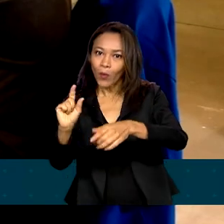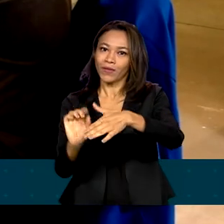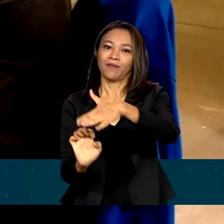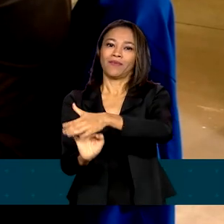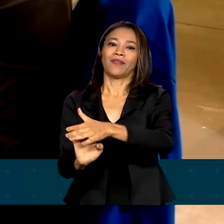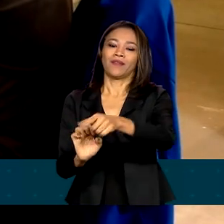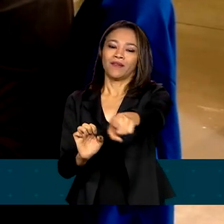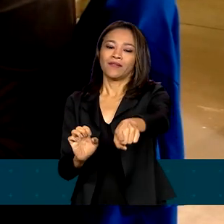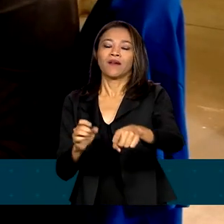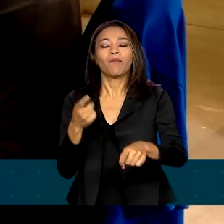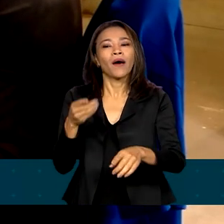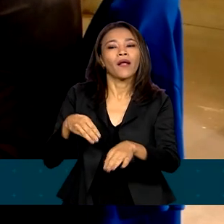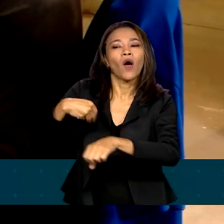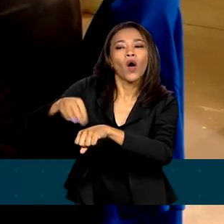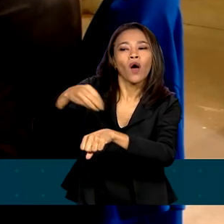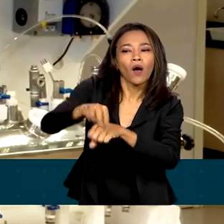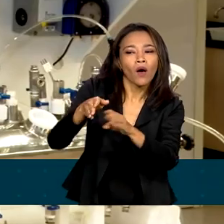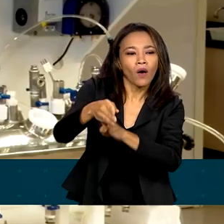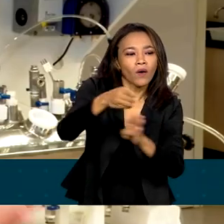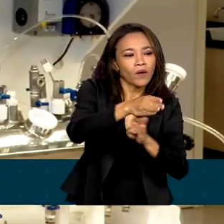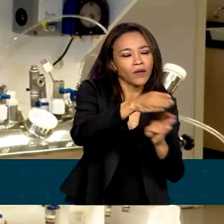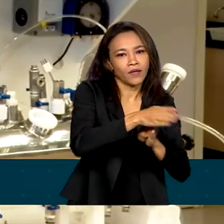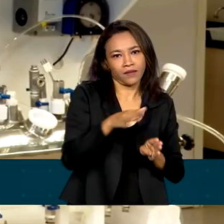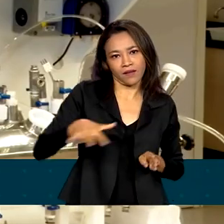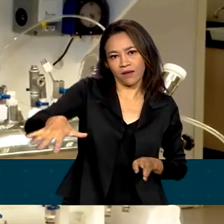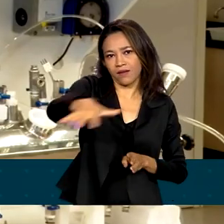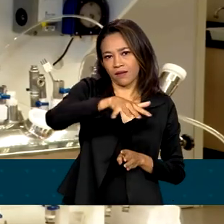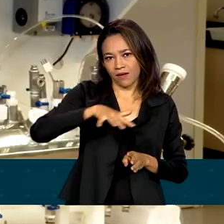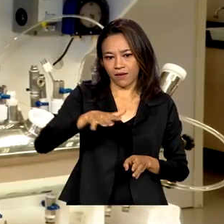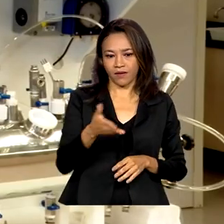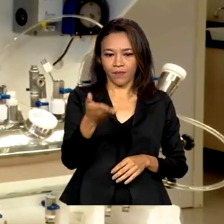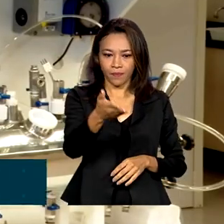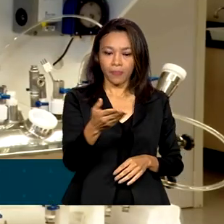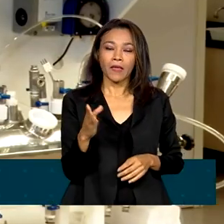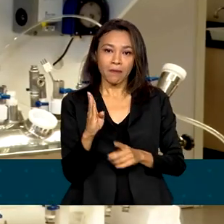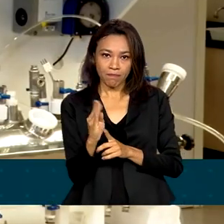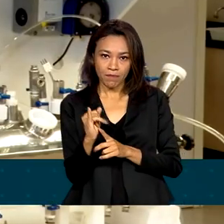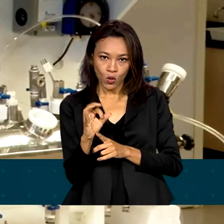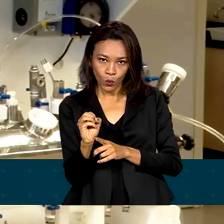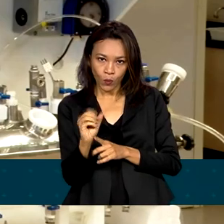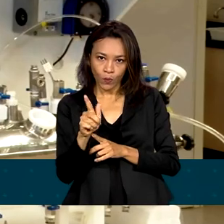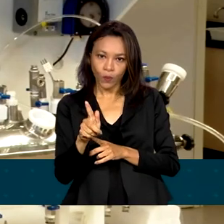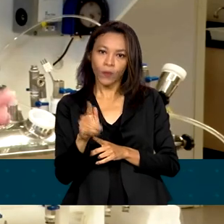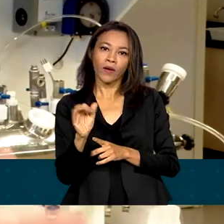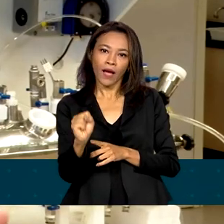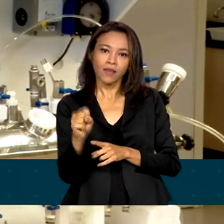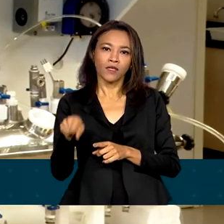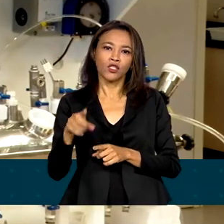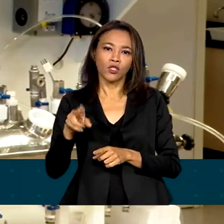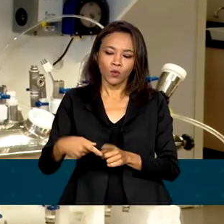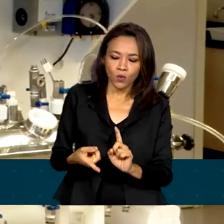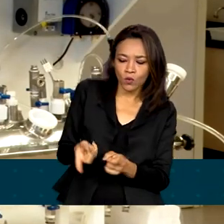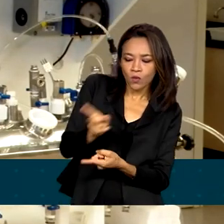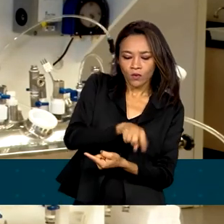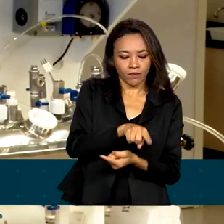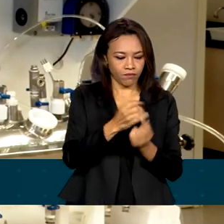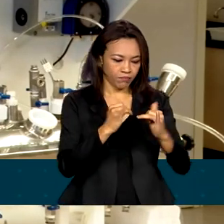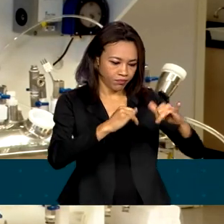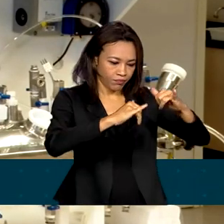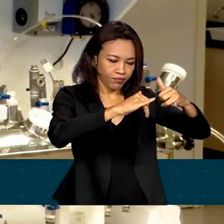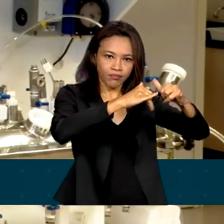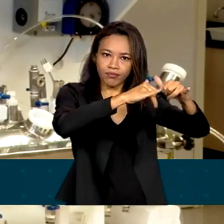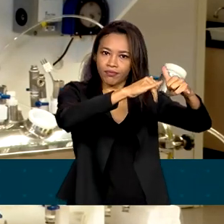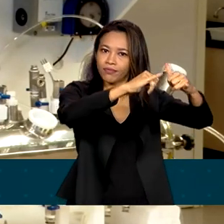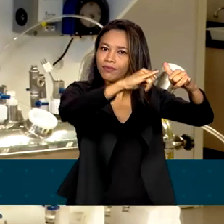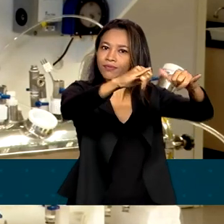prestar consultoria ao setor. A gente transforma esse biogás em energia elétrica, injeta na rede e